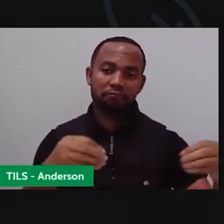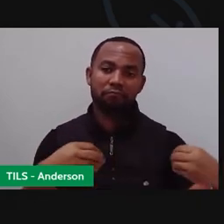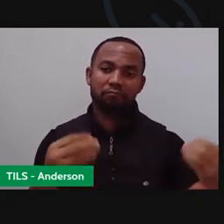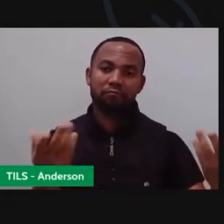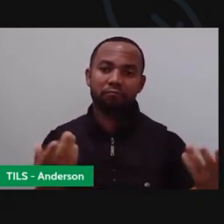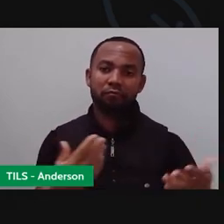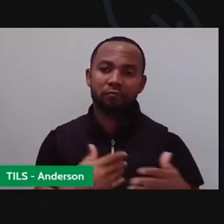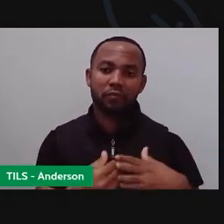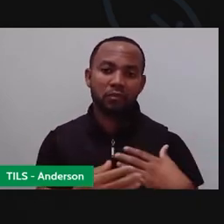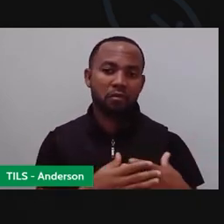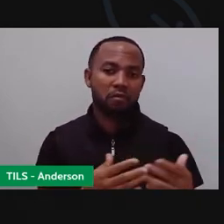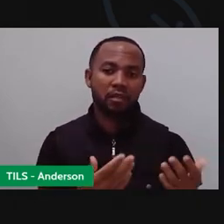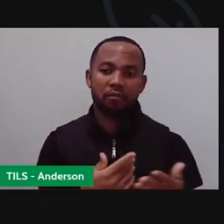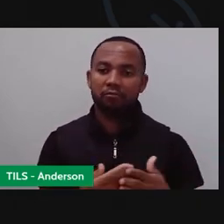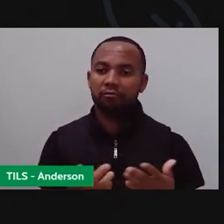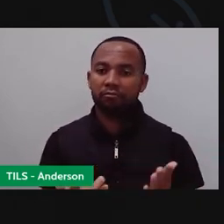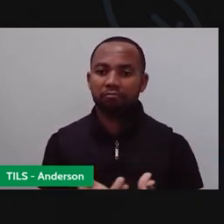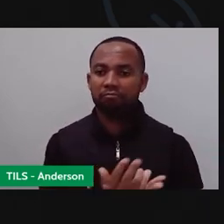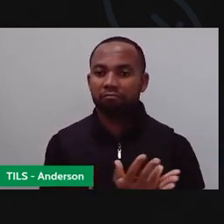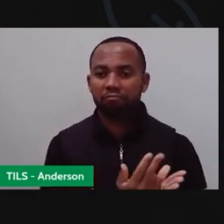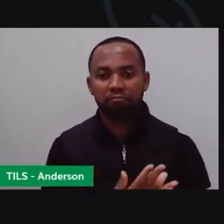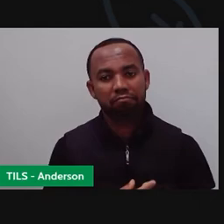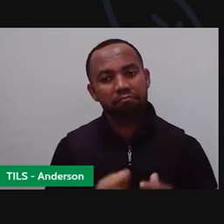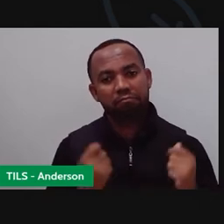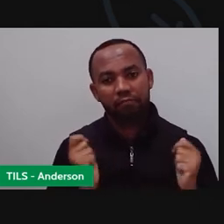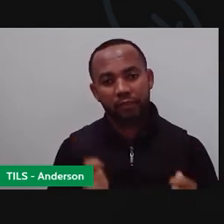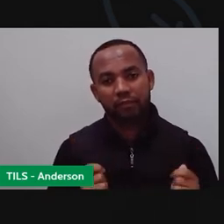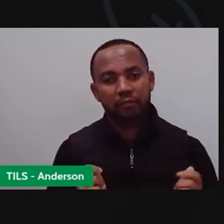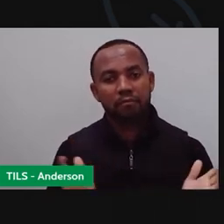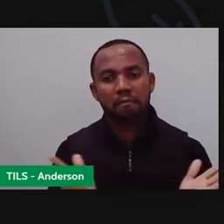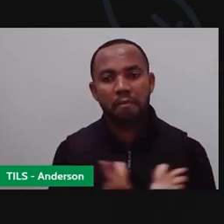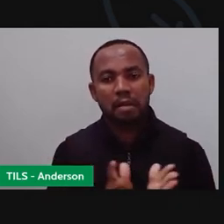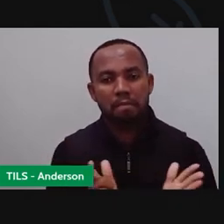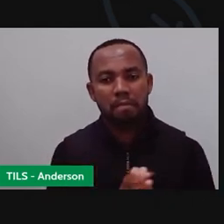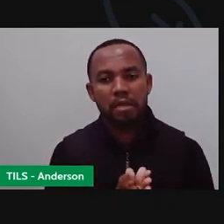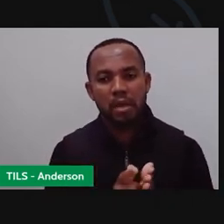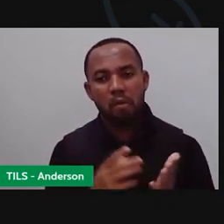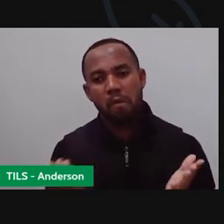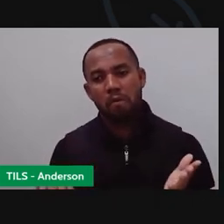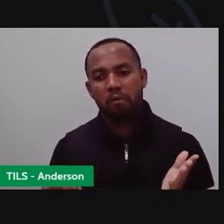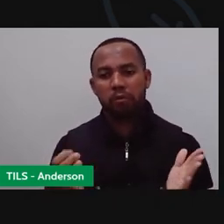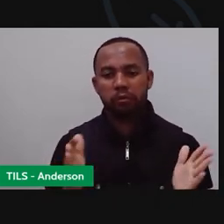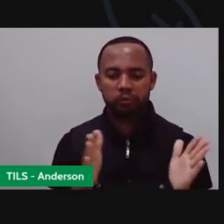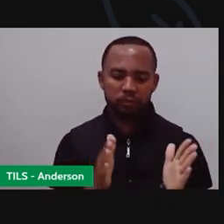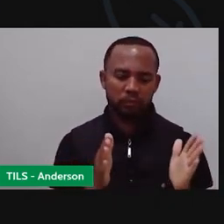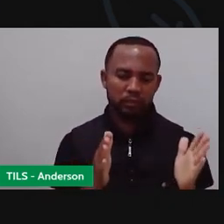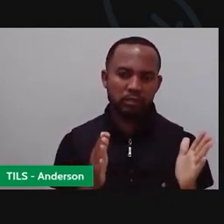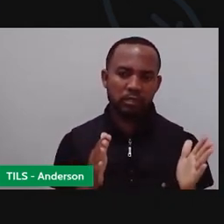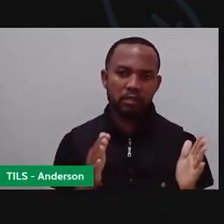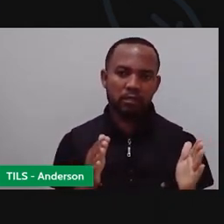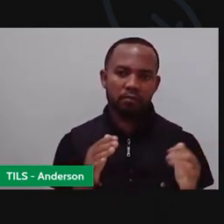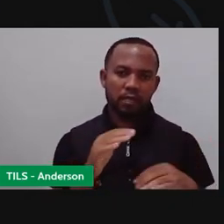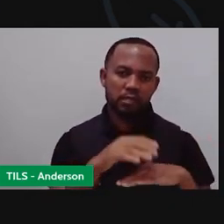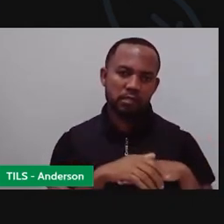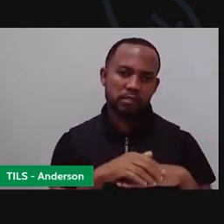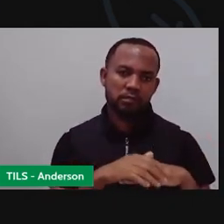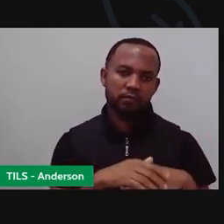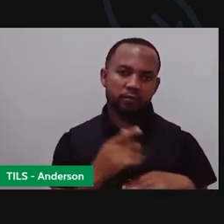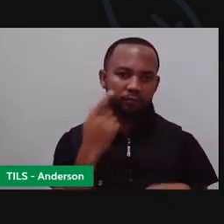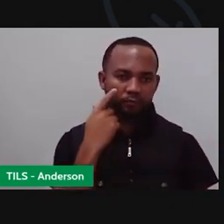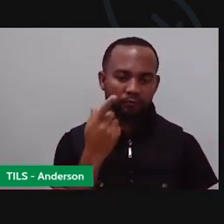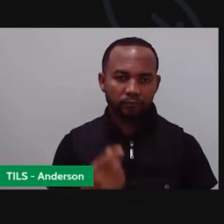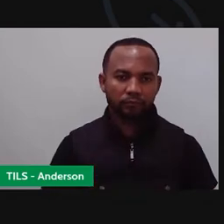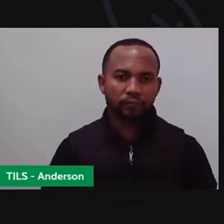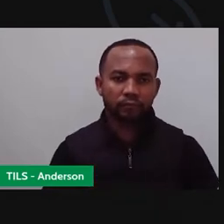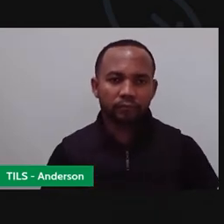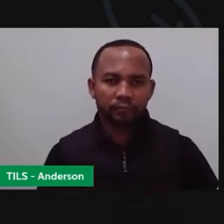pele em casa, você pode utilizar também papelão, a tampa da caixa de sapato. Tinta guache, a Pró trouxe